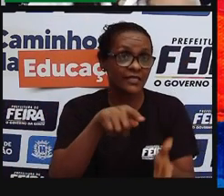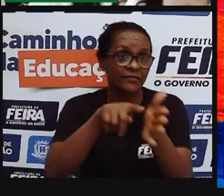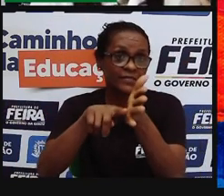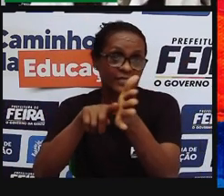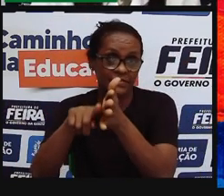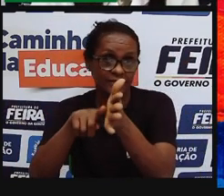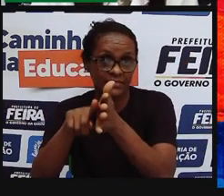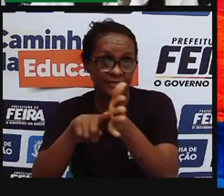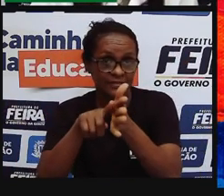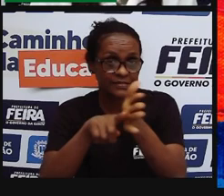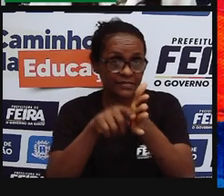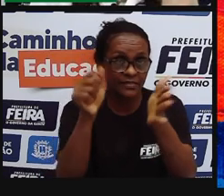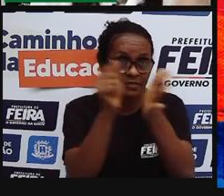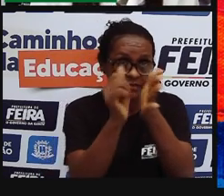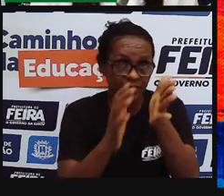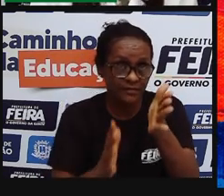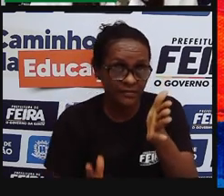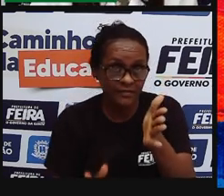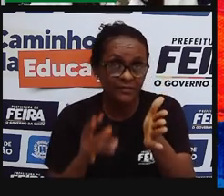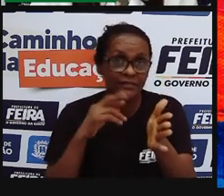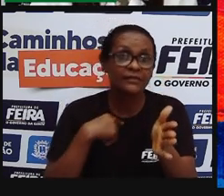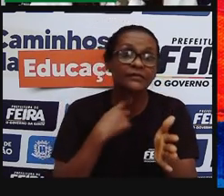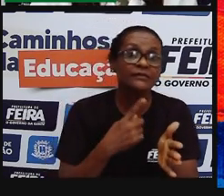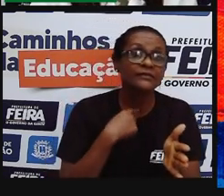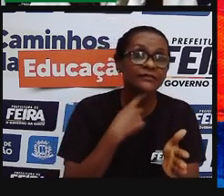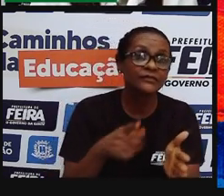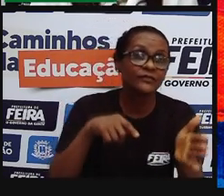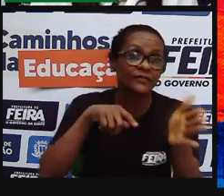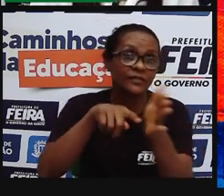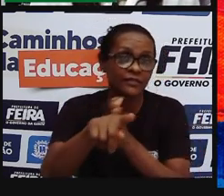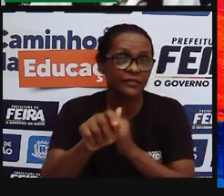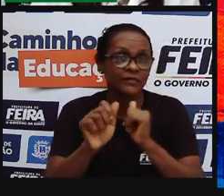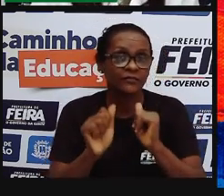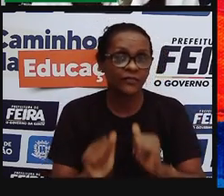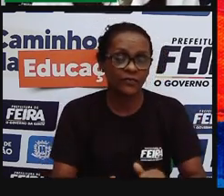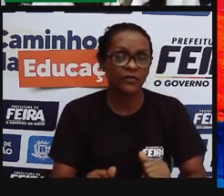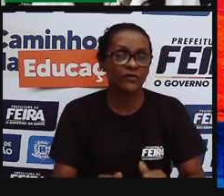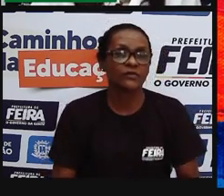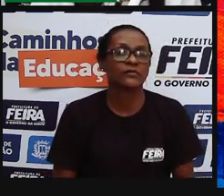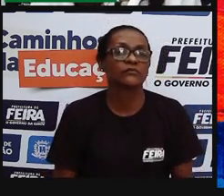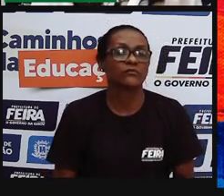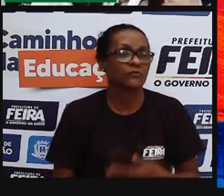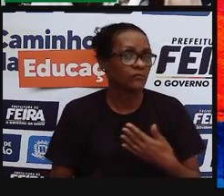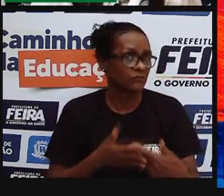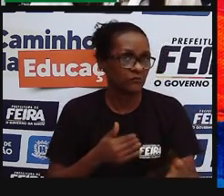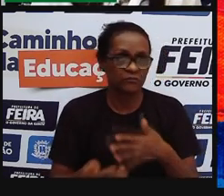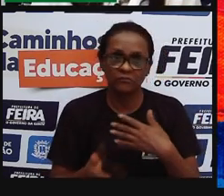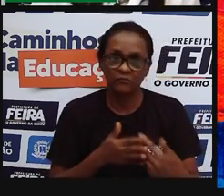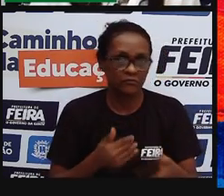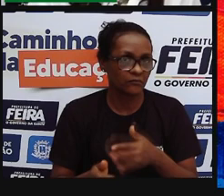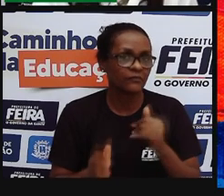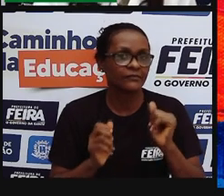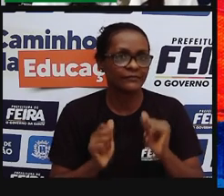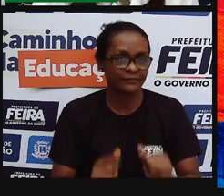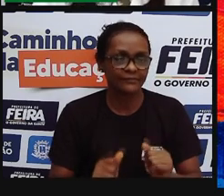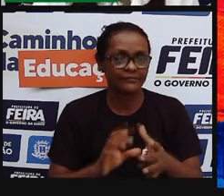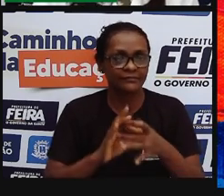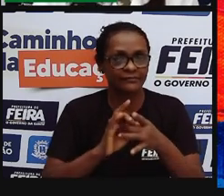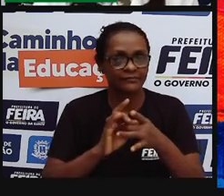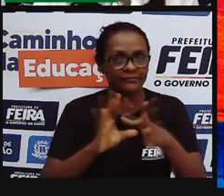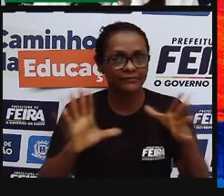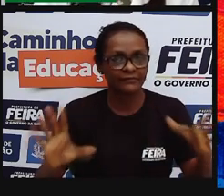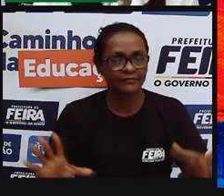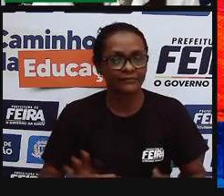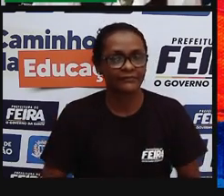mais, de fazer as atividades, de tirar as dúvidas com o professor, né, ou professora, de buscar